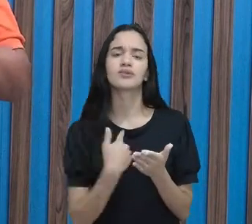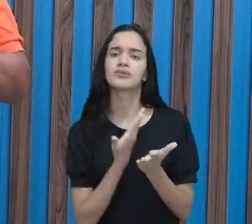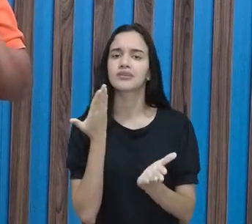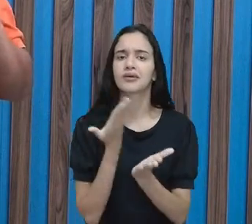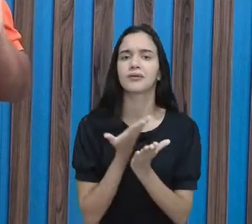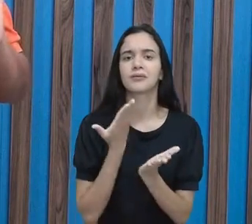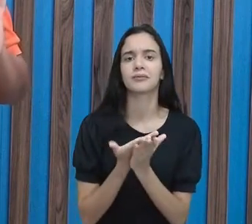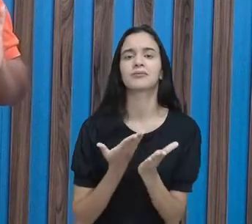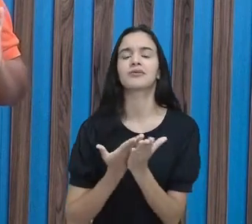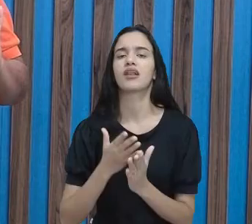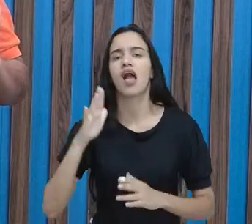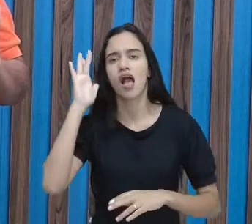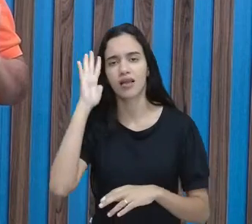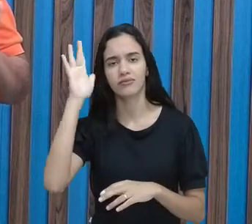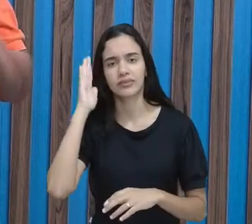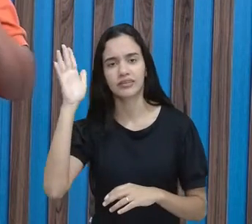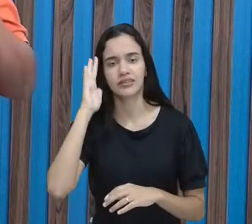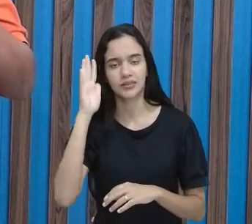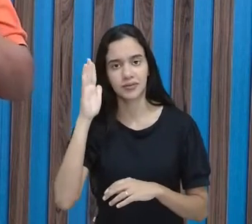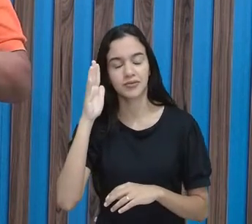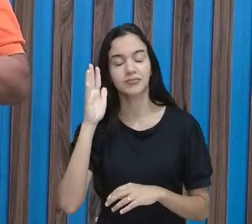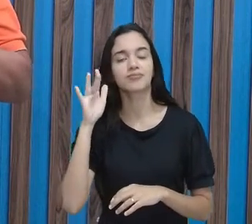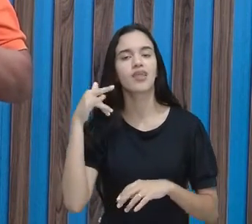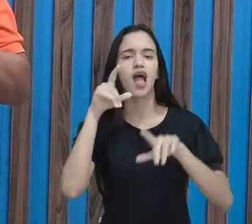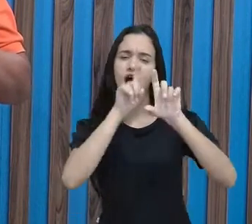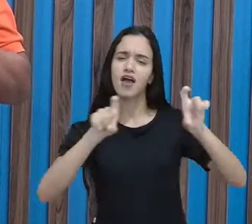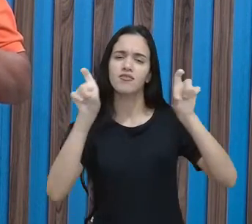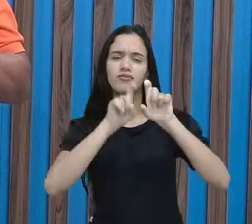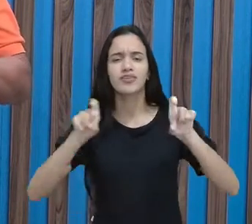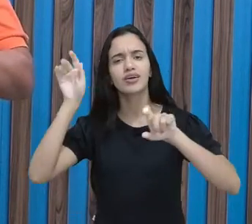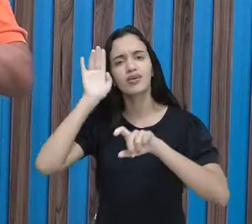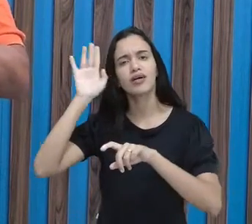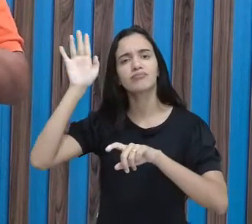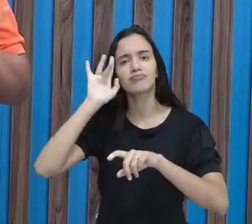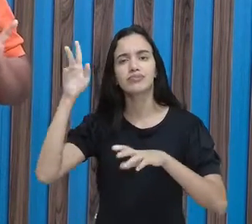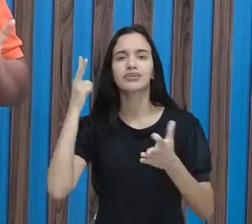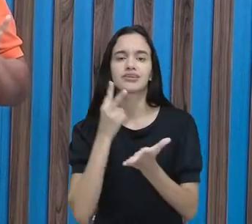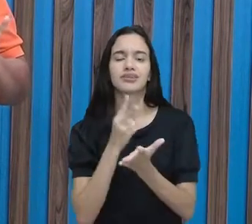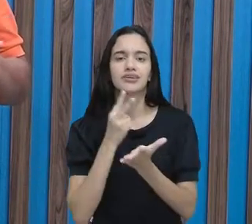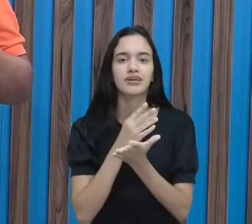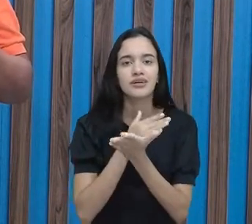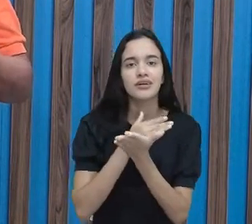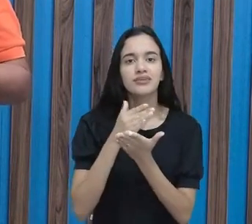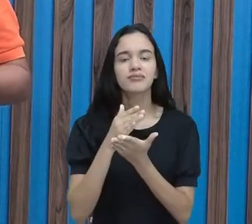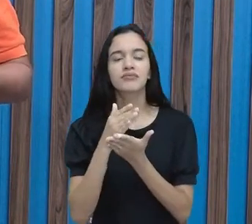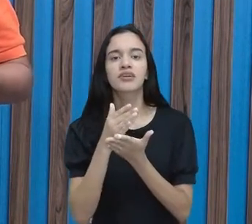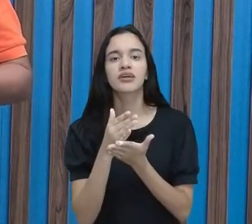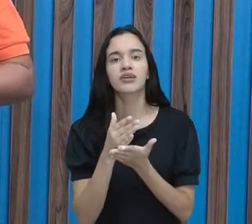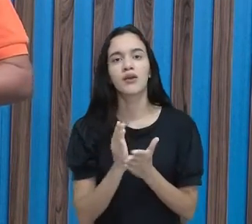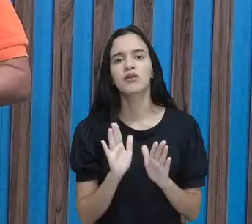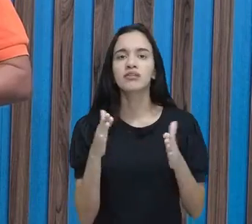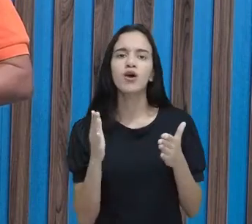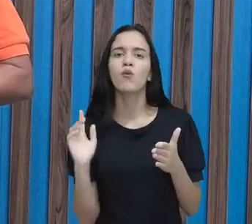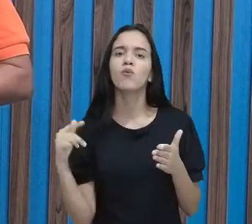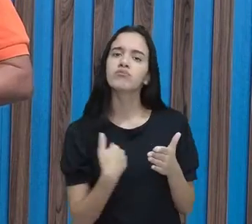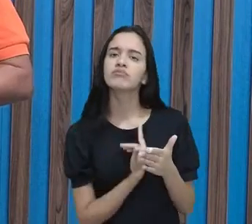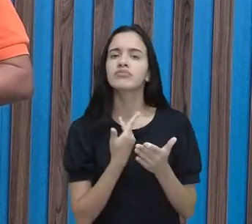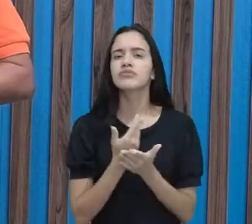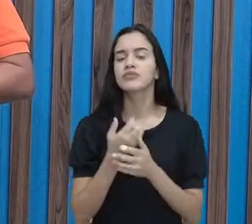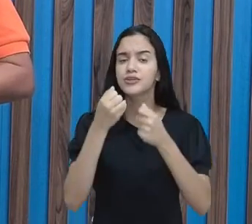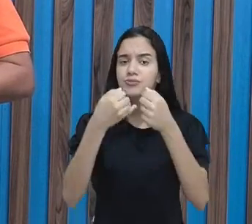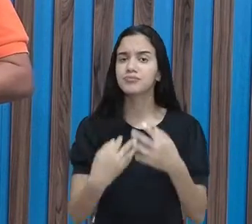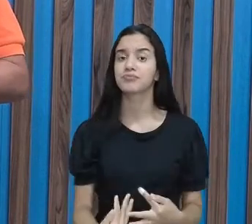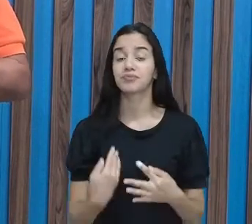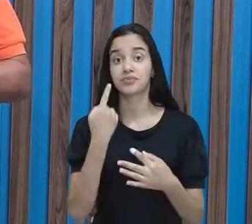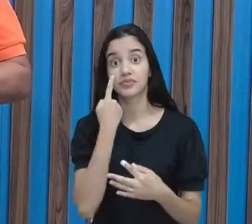trazendo aquela reflexão, aquela frase de reflexão que eu sempre inicio. E aí a gente vai falar um